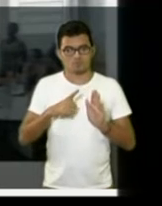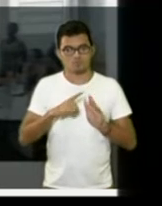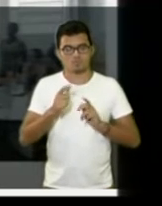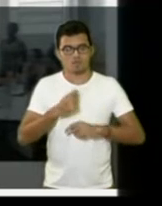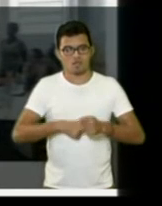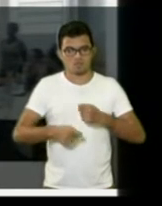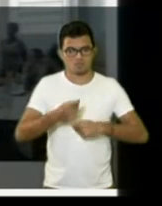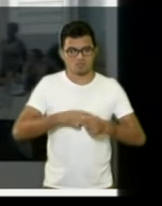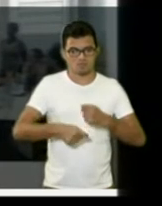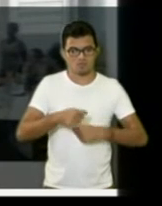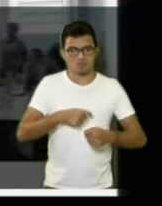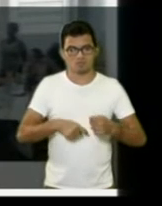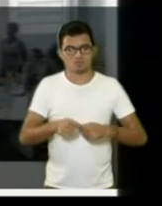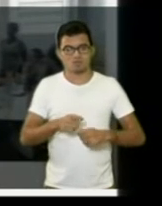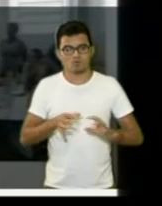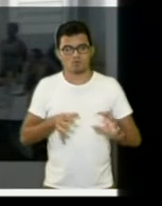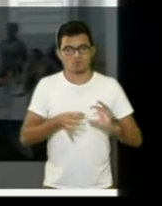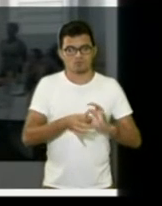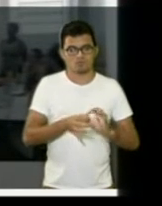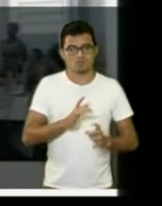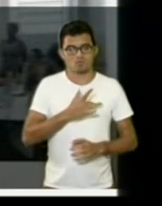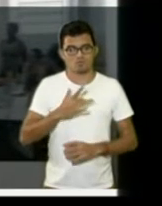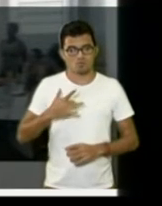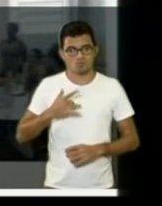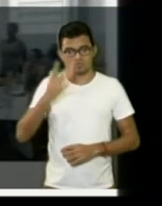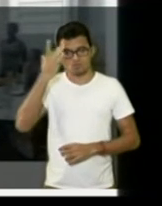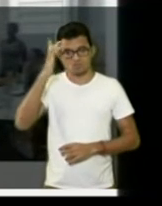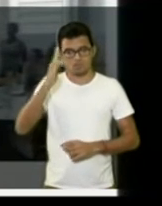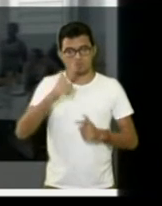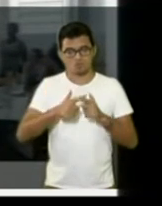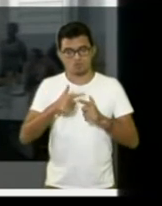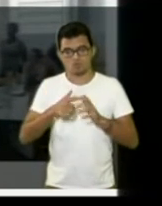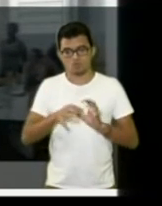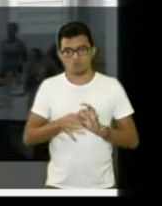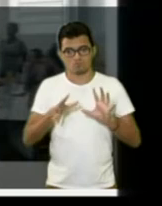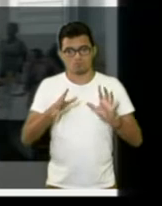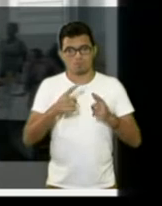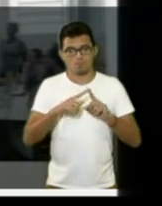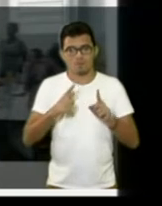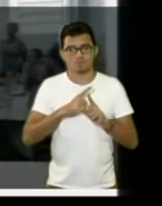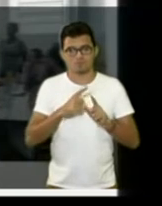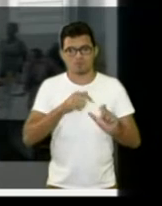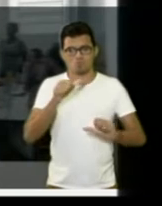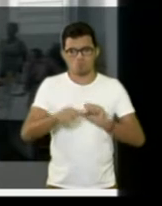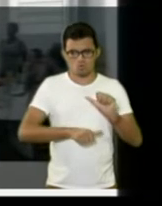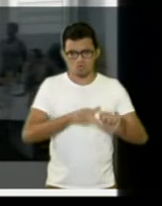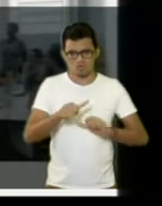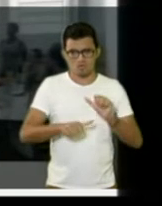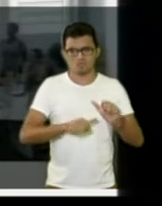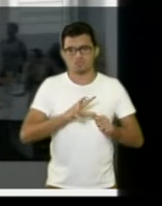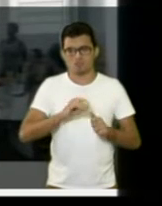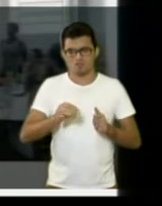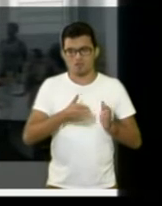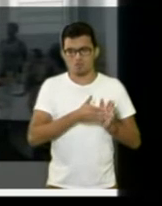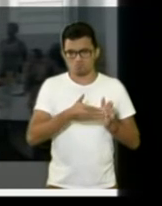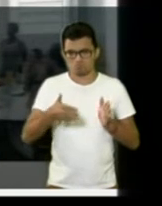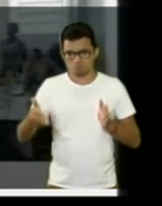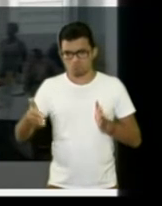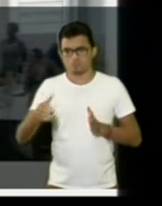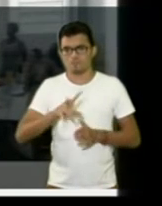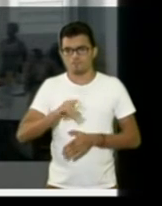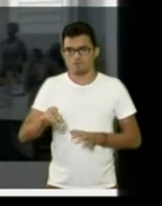relação à saúde, eu não vou falar aqui, porque não tenho outra atenção para falar, mas tem muita mudança para ser feita, algumas já foram feitas